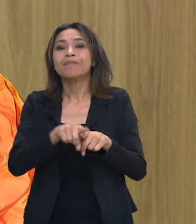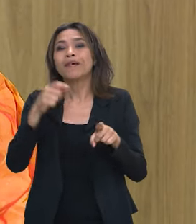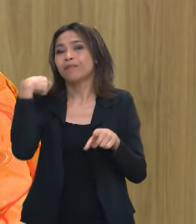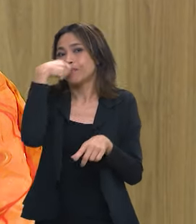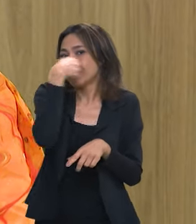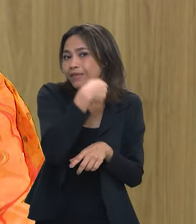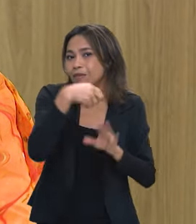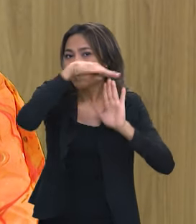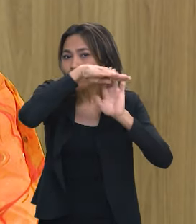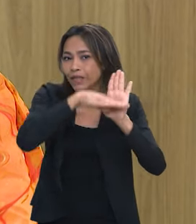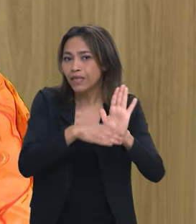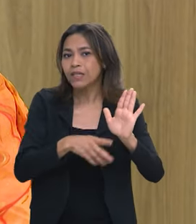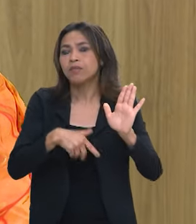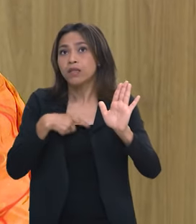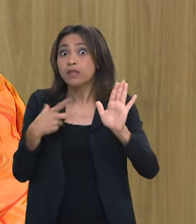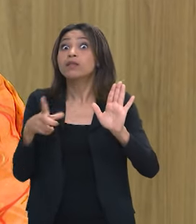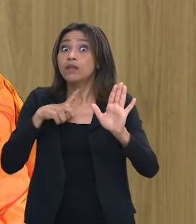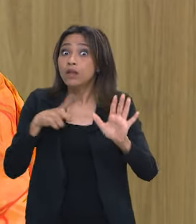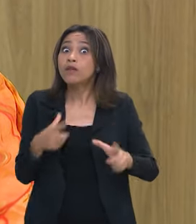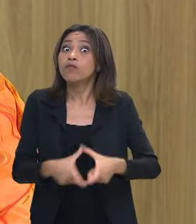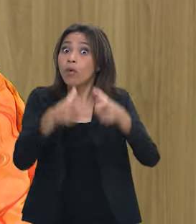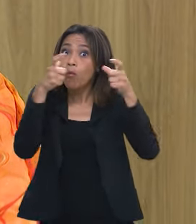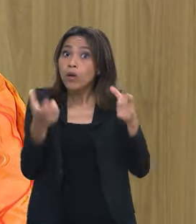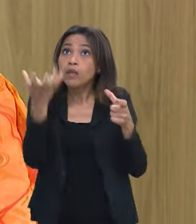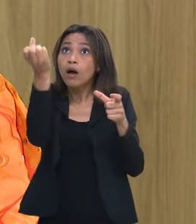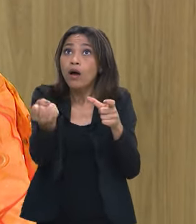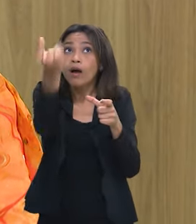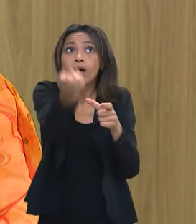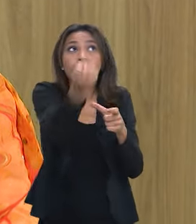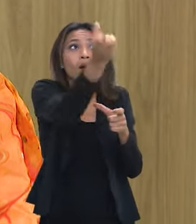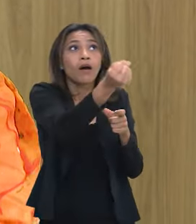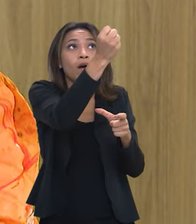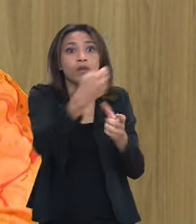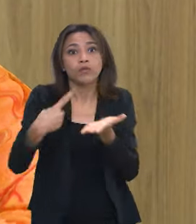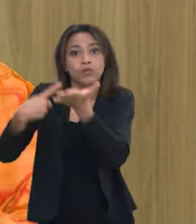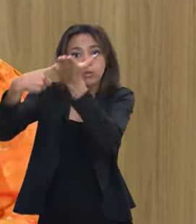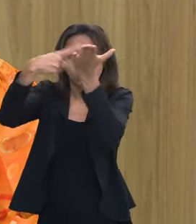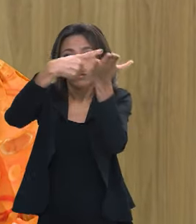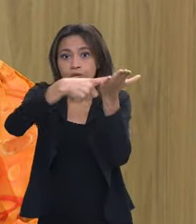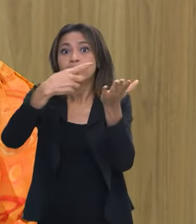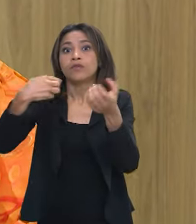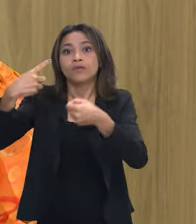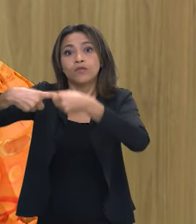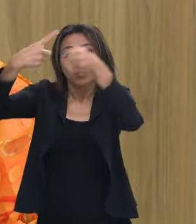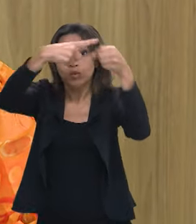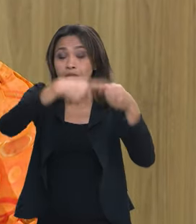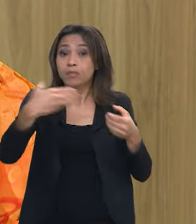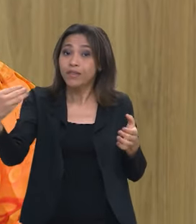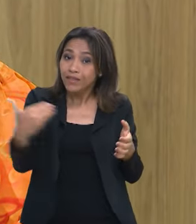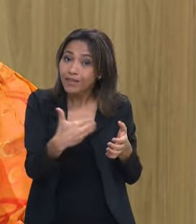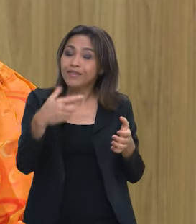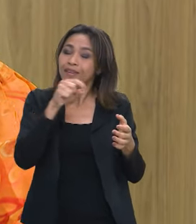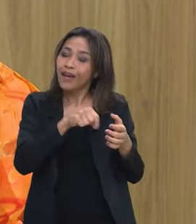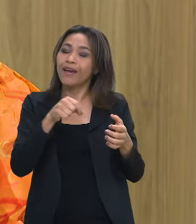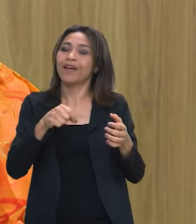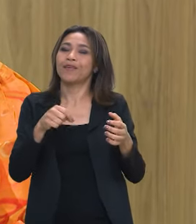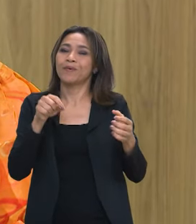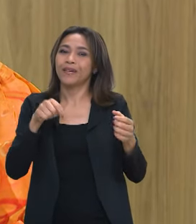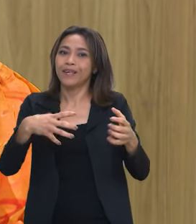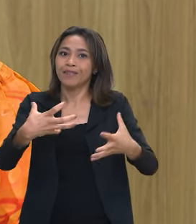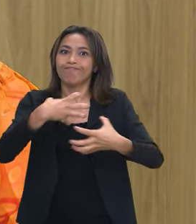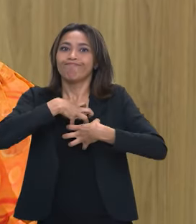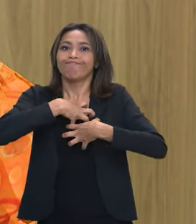Brasil sorridente uma adesão muito expressiva mostrando que a nossa ação corresponde a